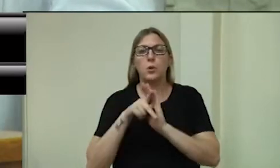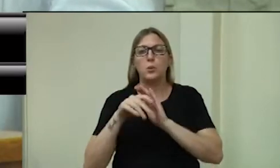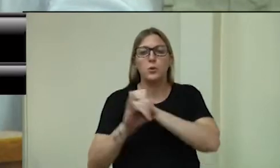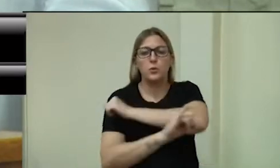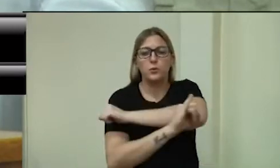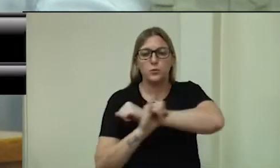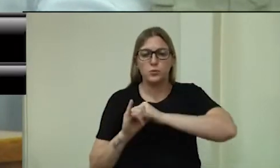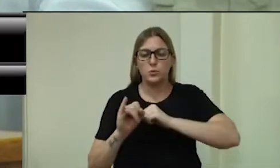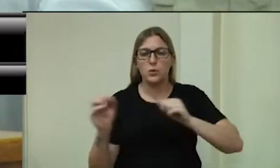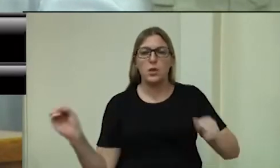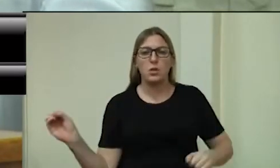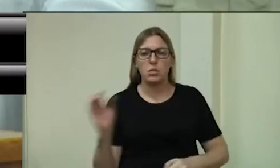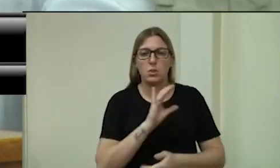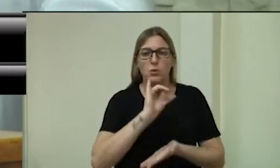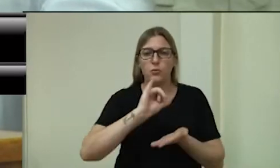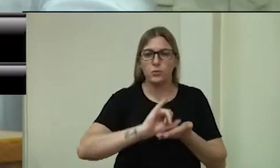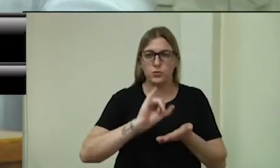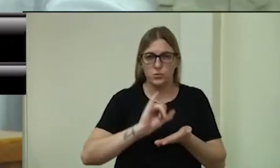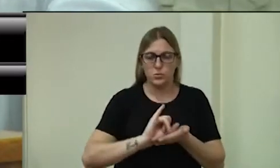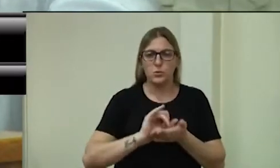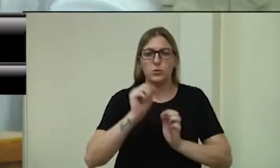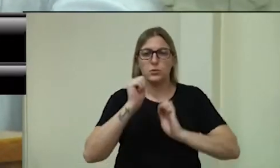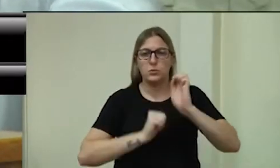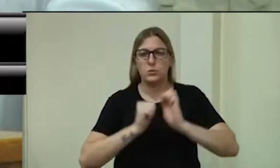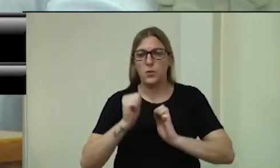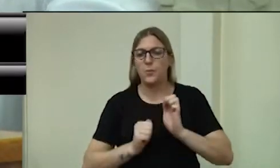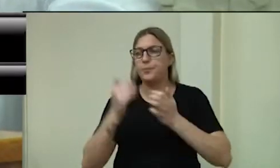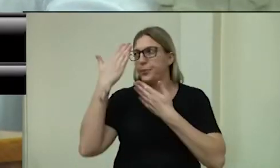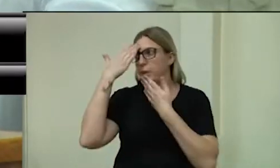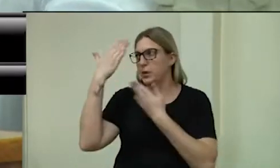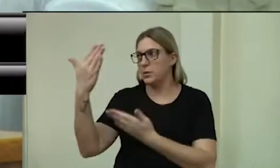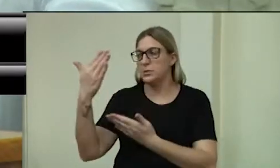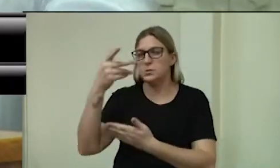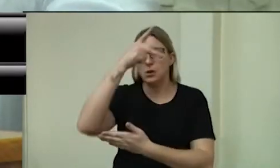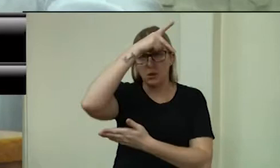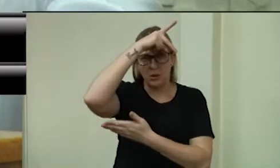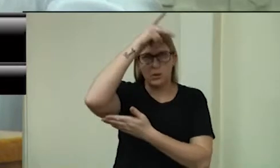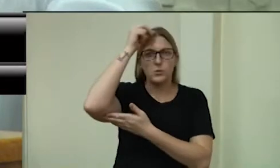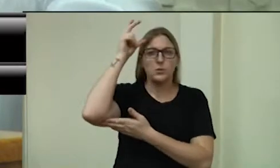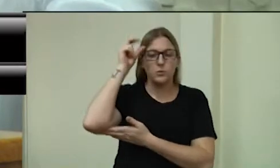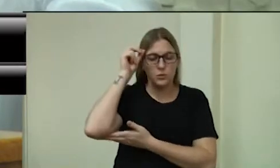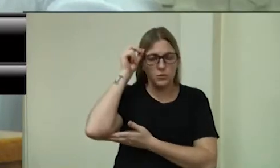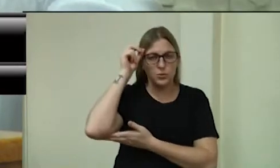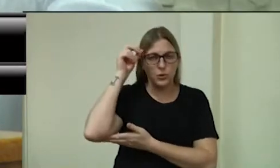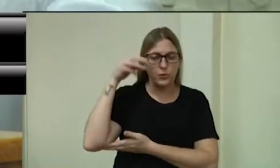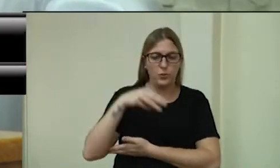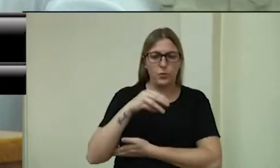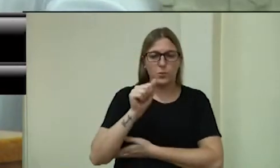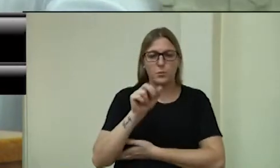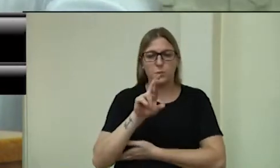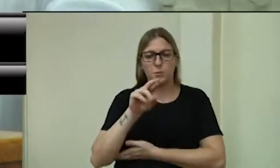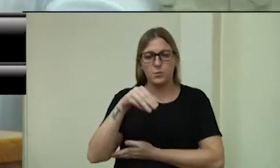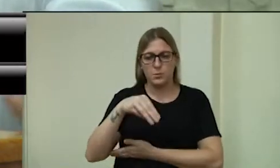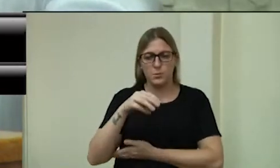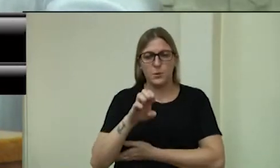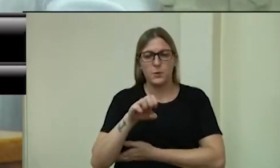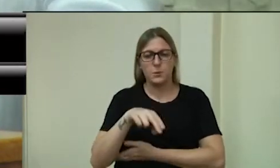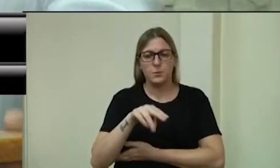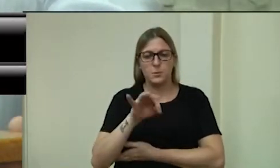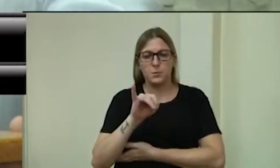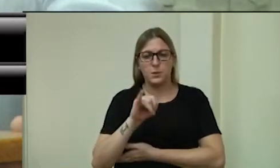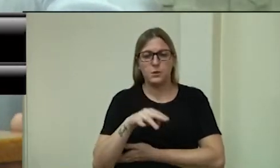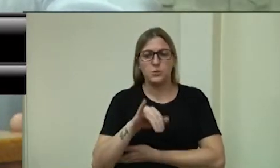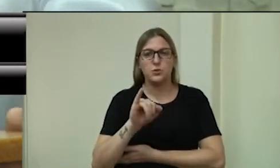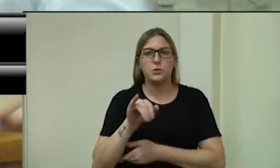queria agradecer pela receptividade do Poder Executivo, na figura do Marmentini e também do secretário Hernani Mello que nos